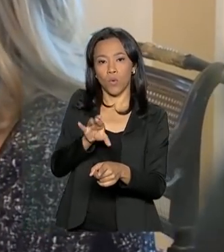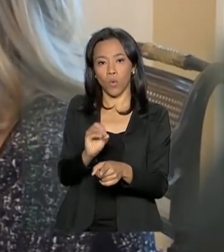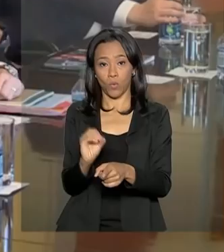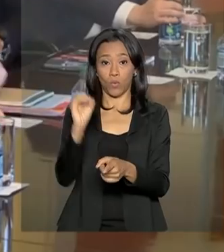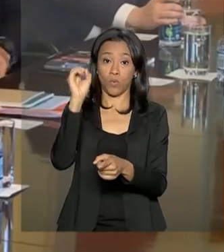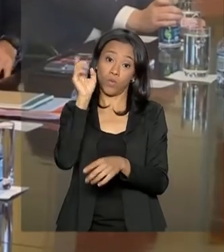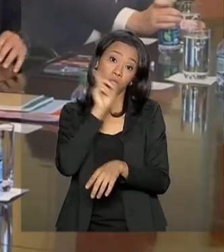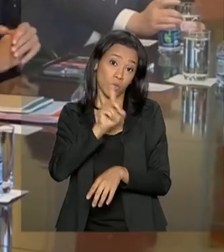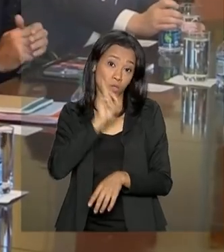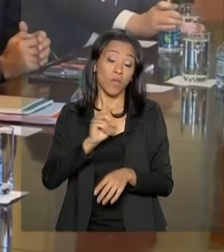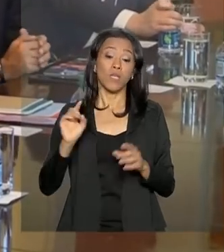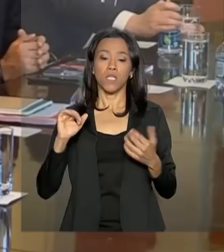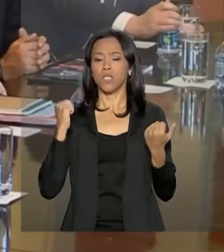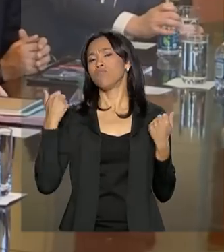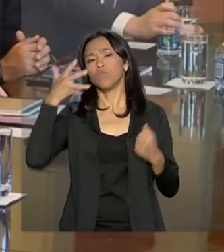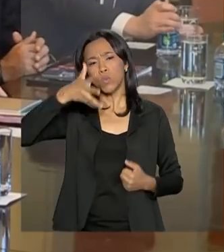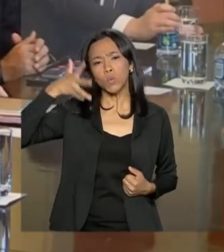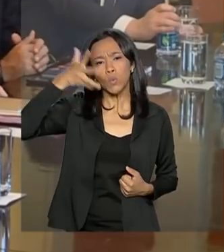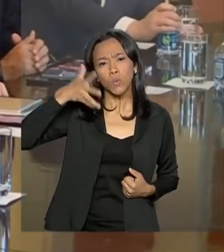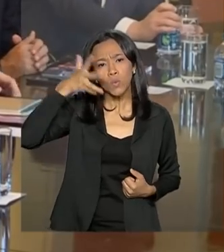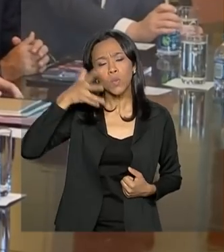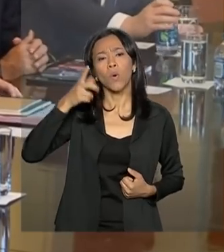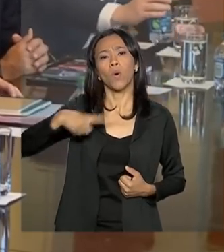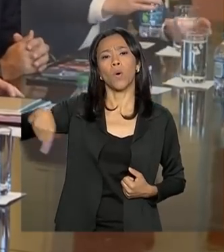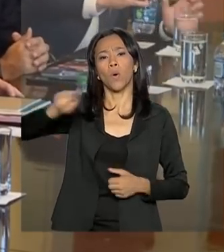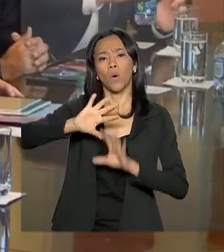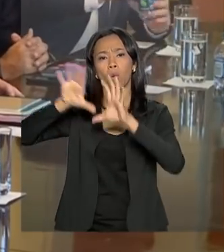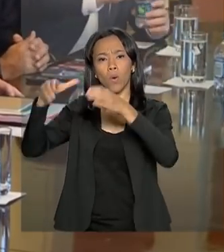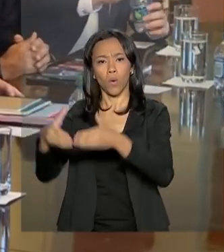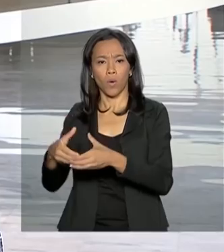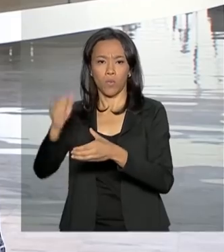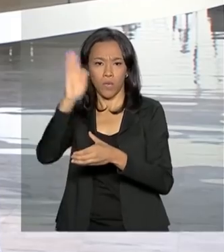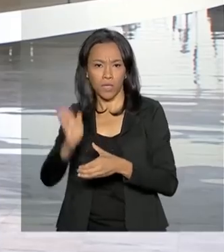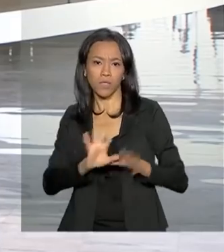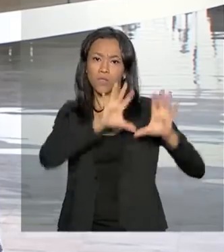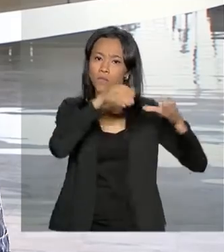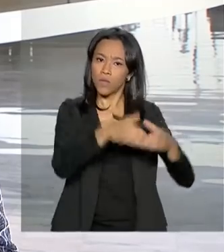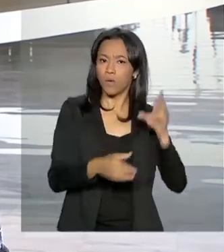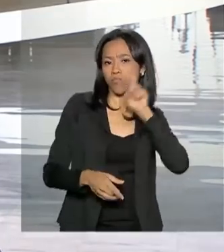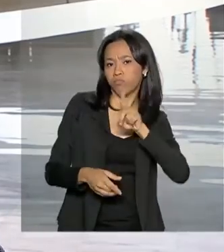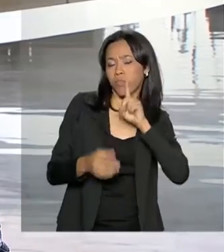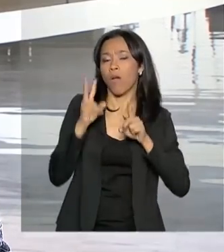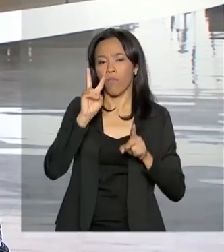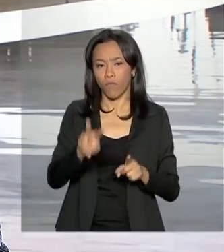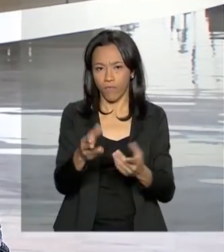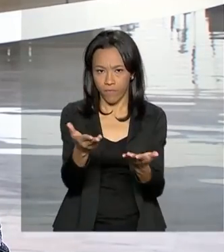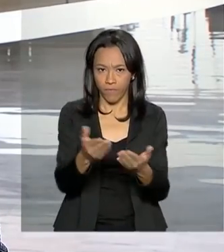brasileiros e norte-americanos na Câmara de Comércio dos Estados Unidos. Veja.